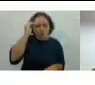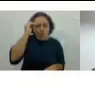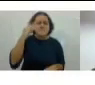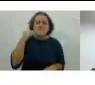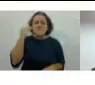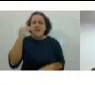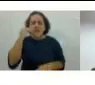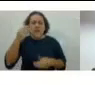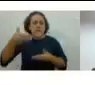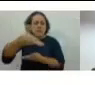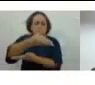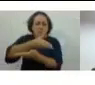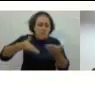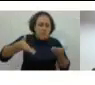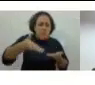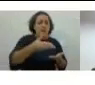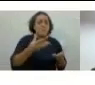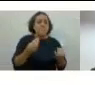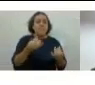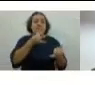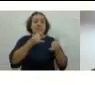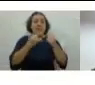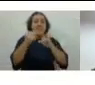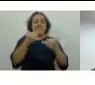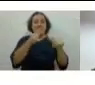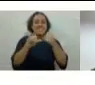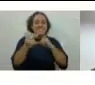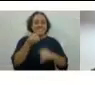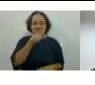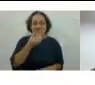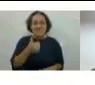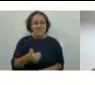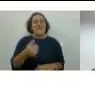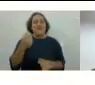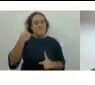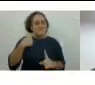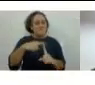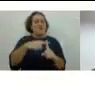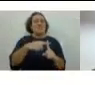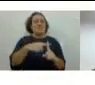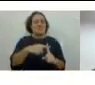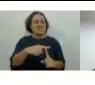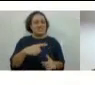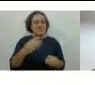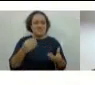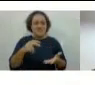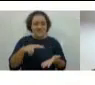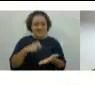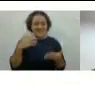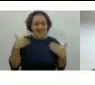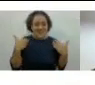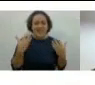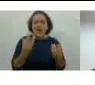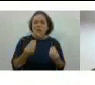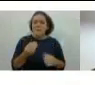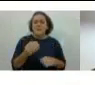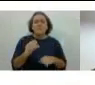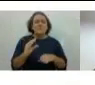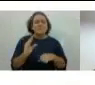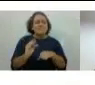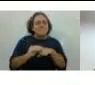Muitos conhecimentos, muitas experiências, muita energia boa, positiva, muita alegria, né?